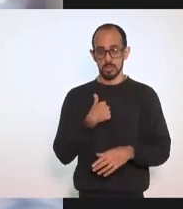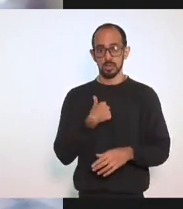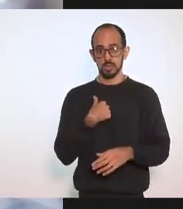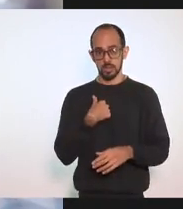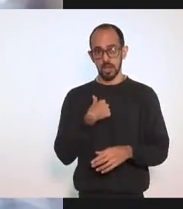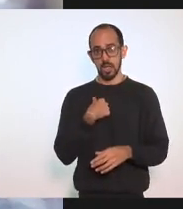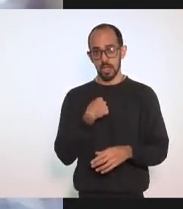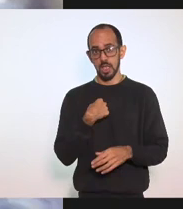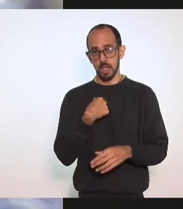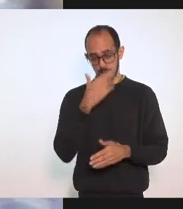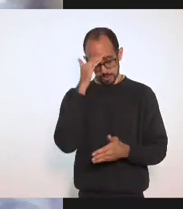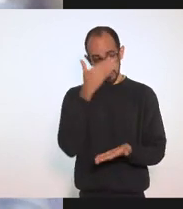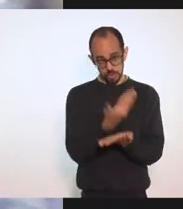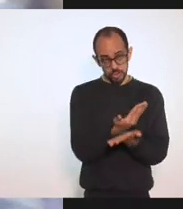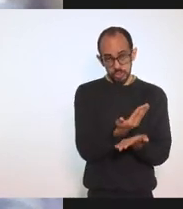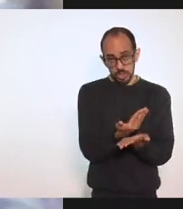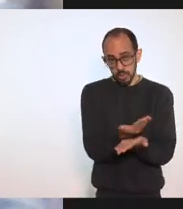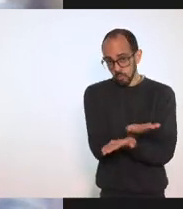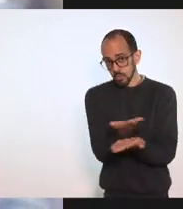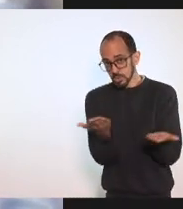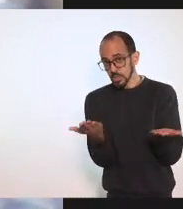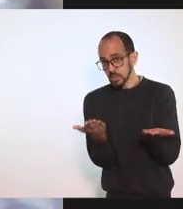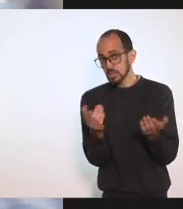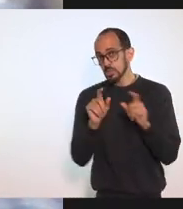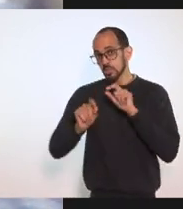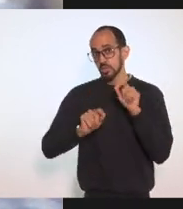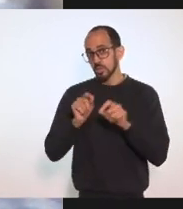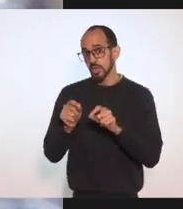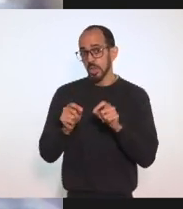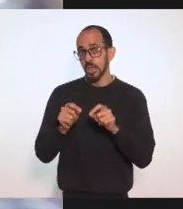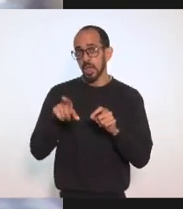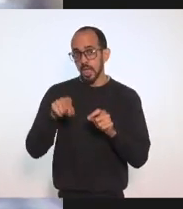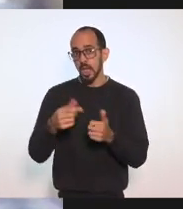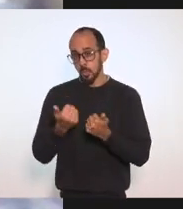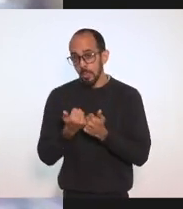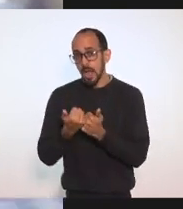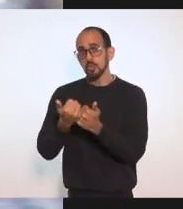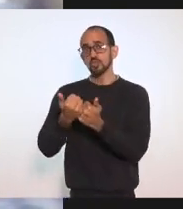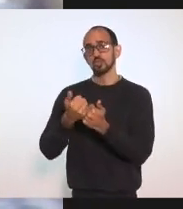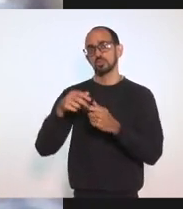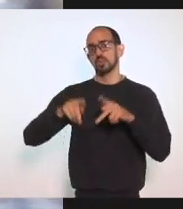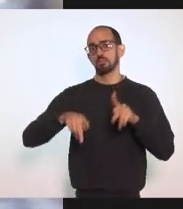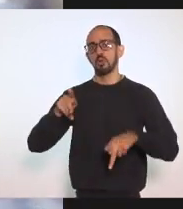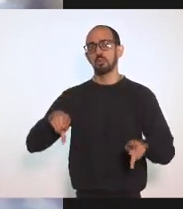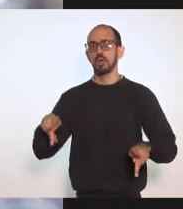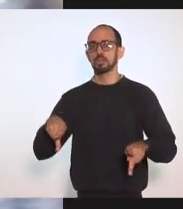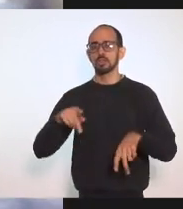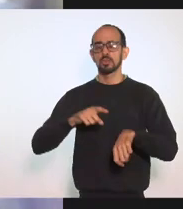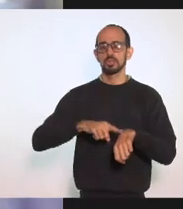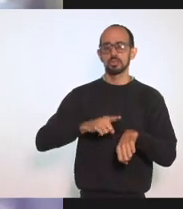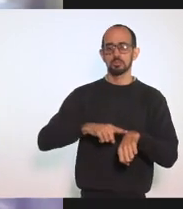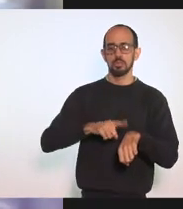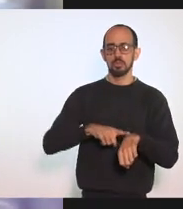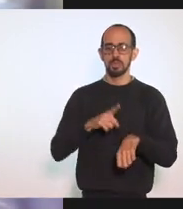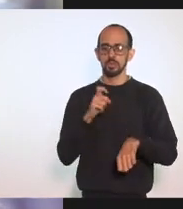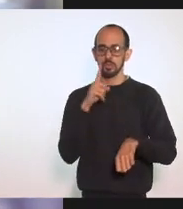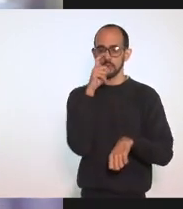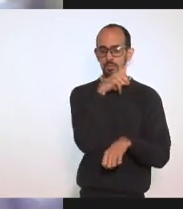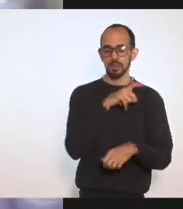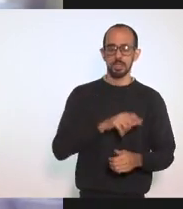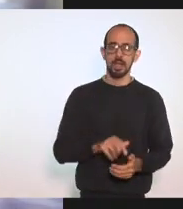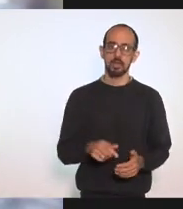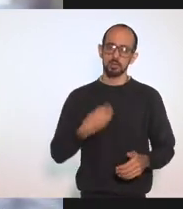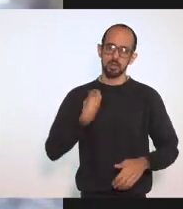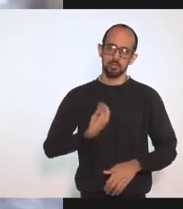prestado Uma grande ajuda A nossa população Nesse momento Tão difícil Da nossa